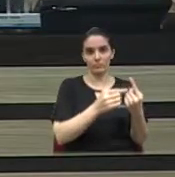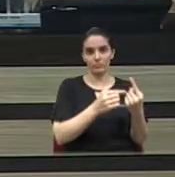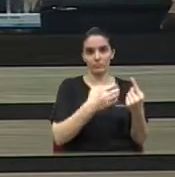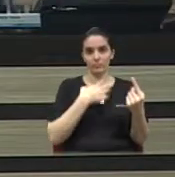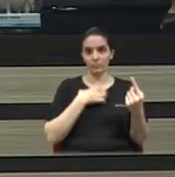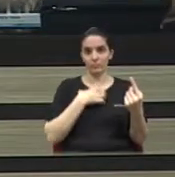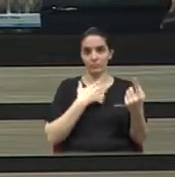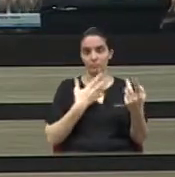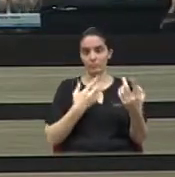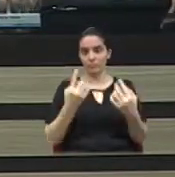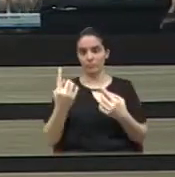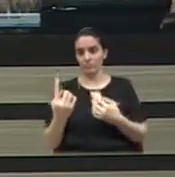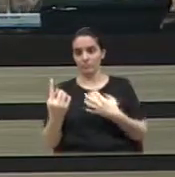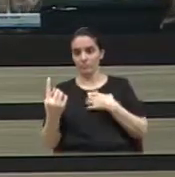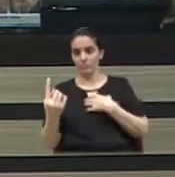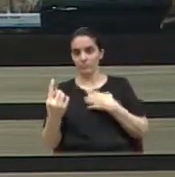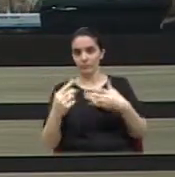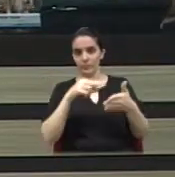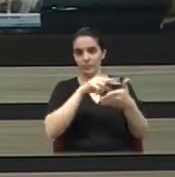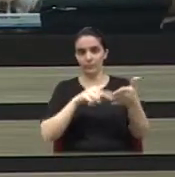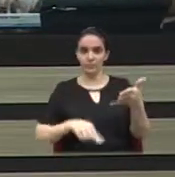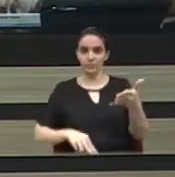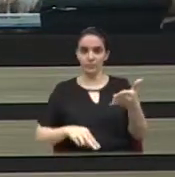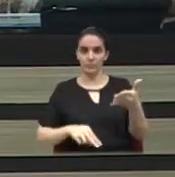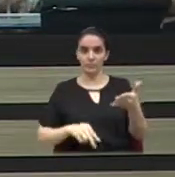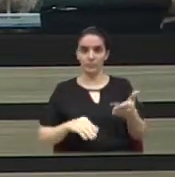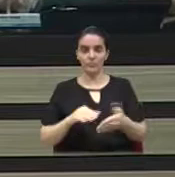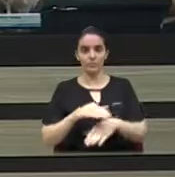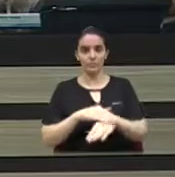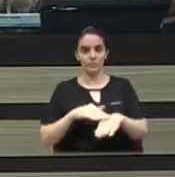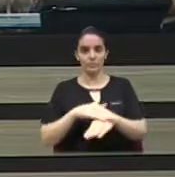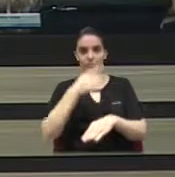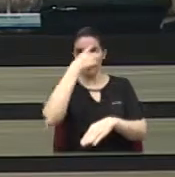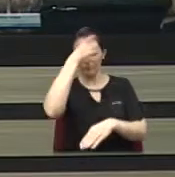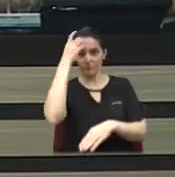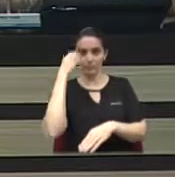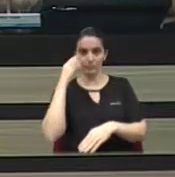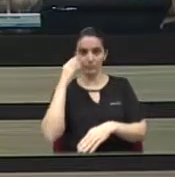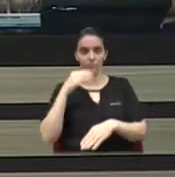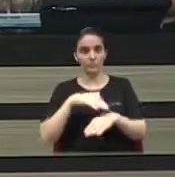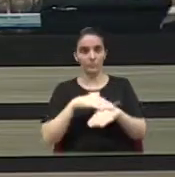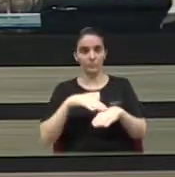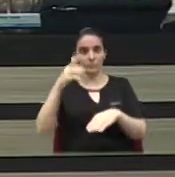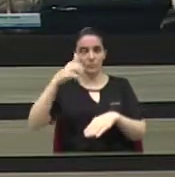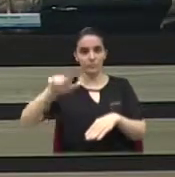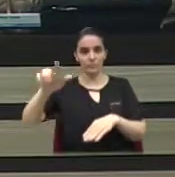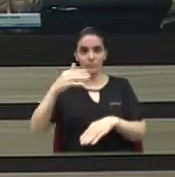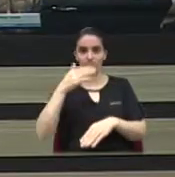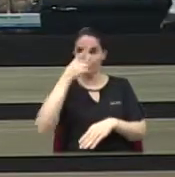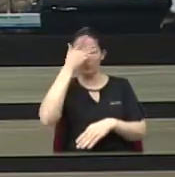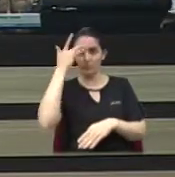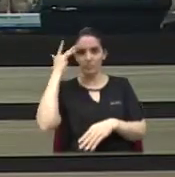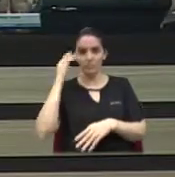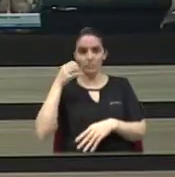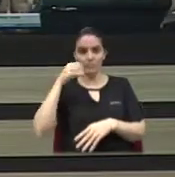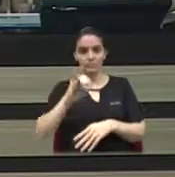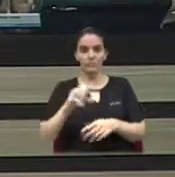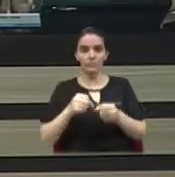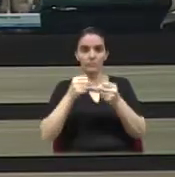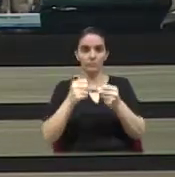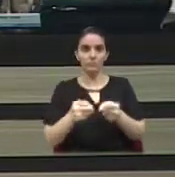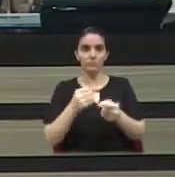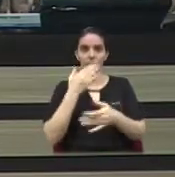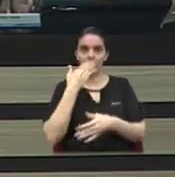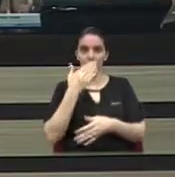leitura do requerimento, eu fui lá com o senhor Marco Xavier, que ele estava atendendo uma pessoa, eu fui pedir para ele se ele podia fazer o